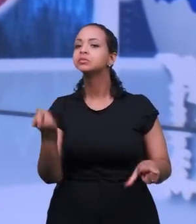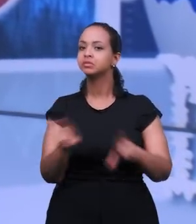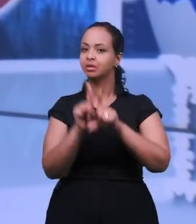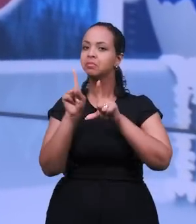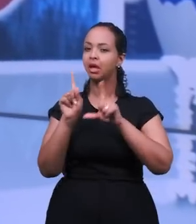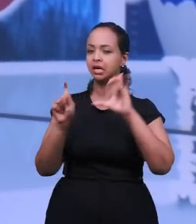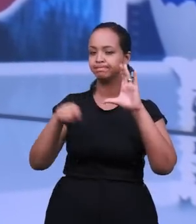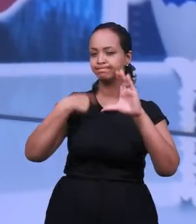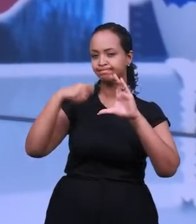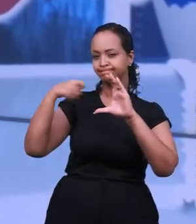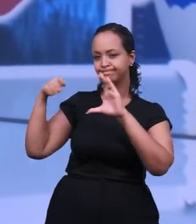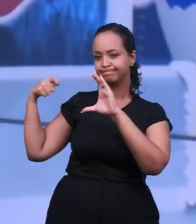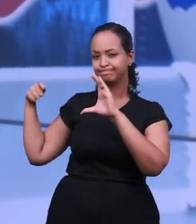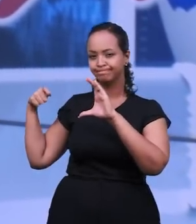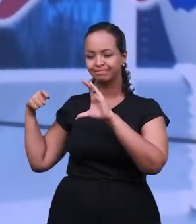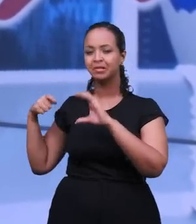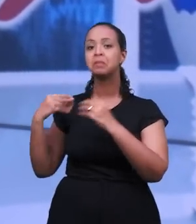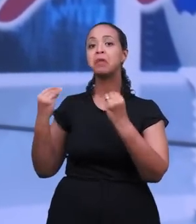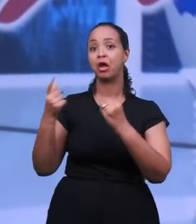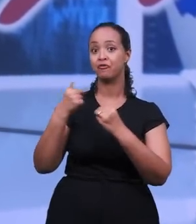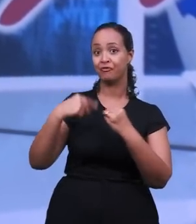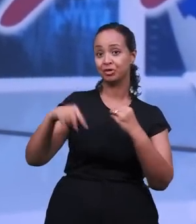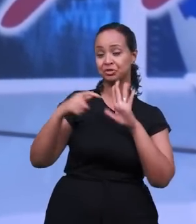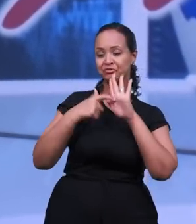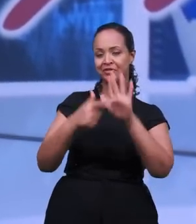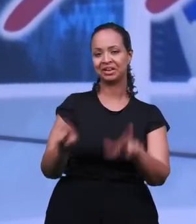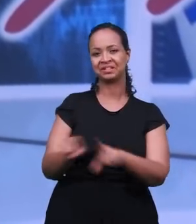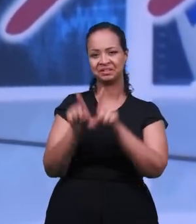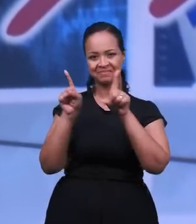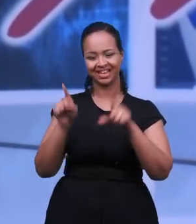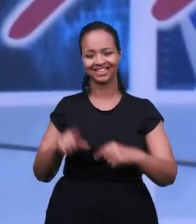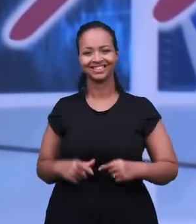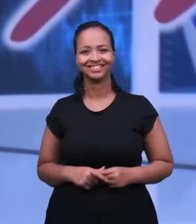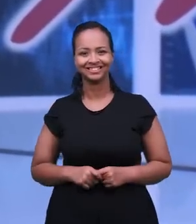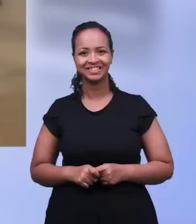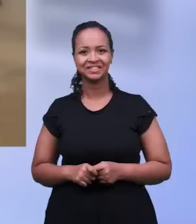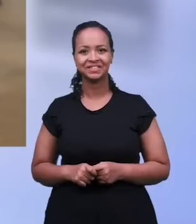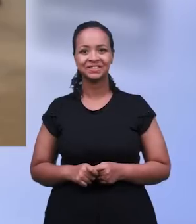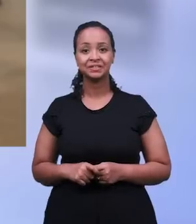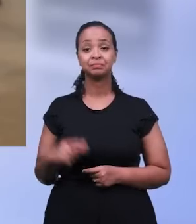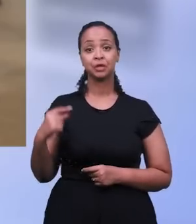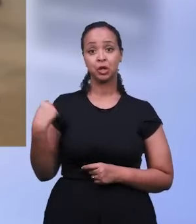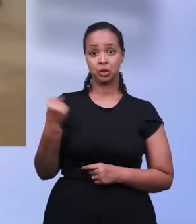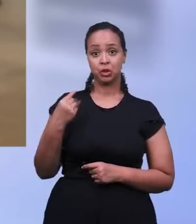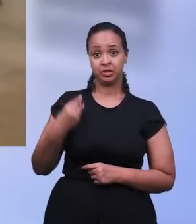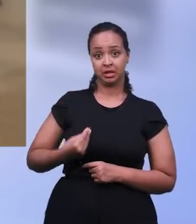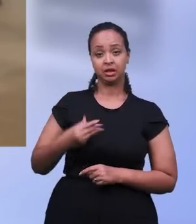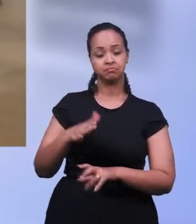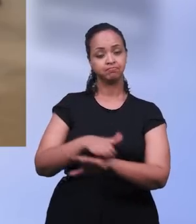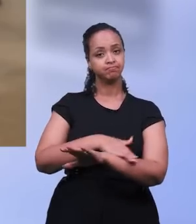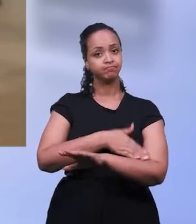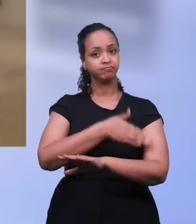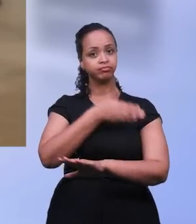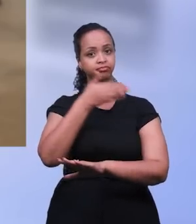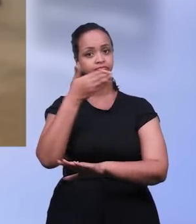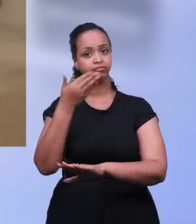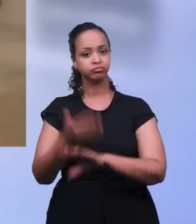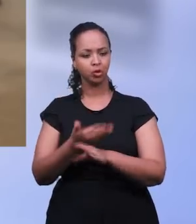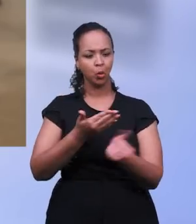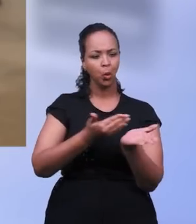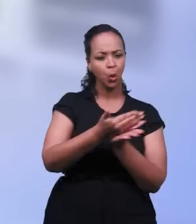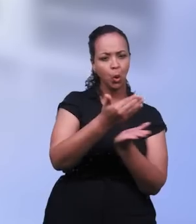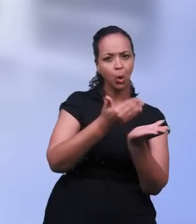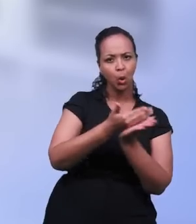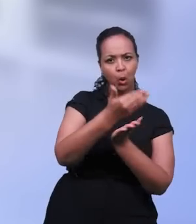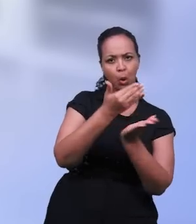nós trouxemos, registramos aquele evento para trazer para você também assistir. Nós ficamos lá no Manaí ao longo de todo o dia,